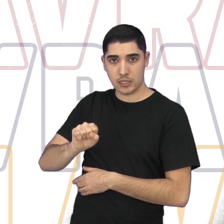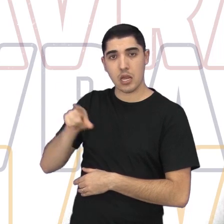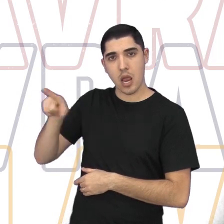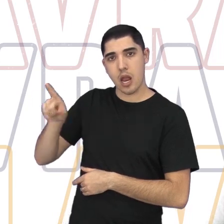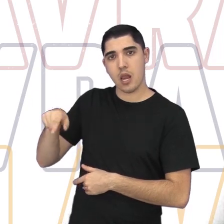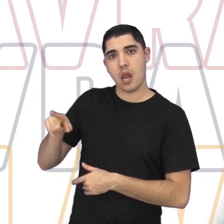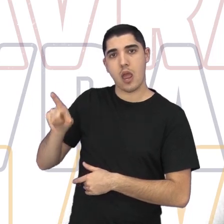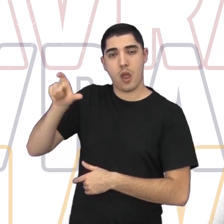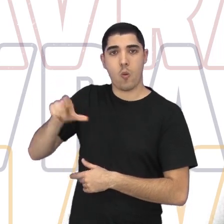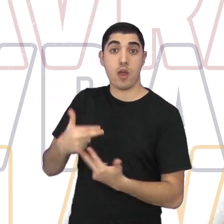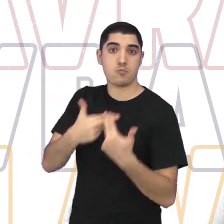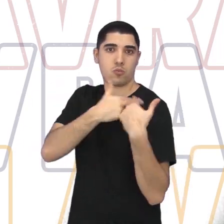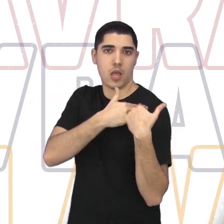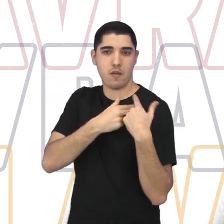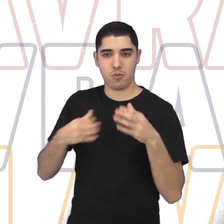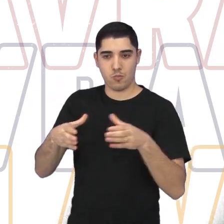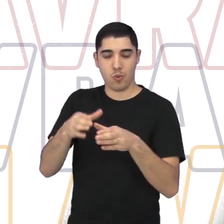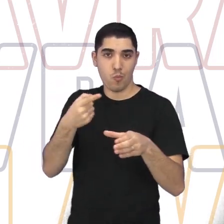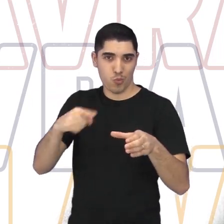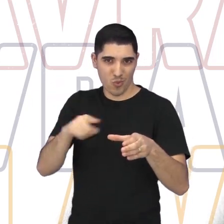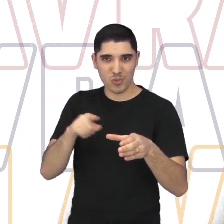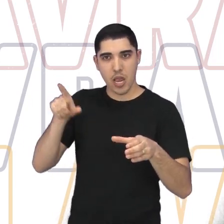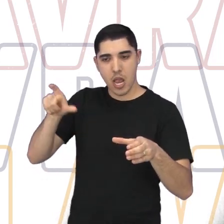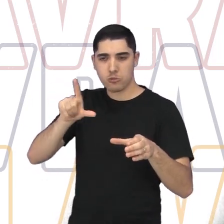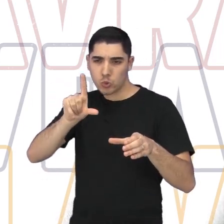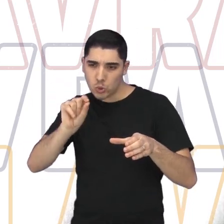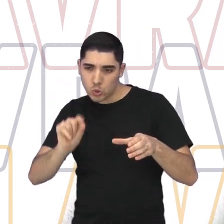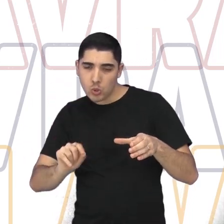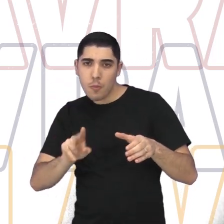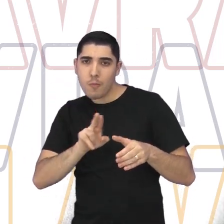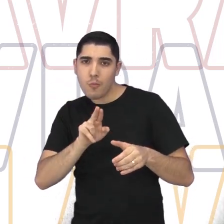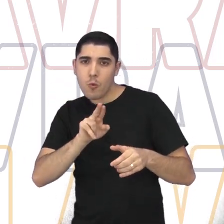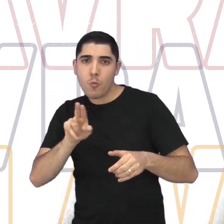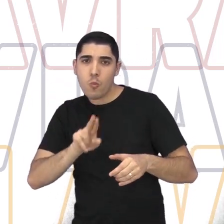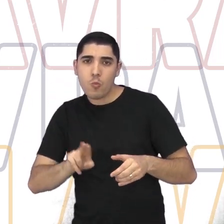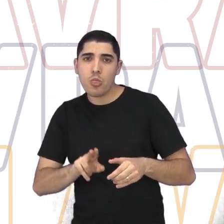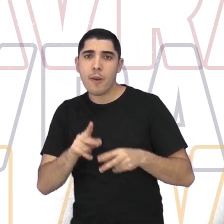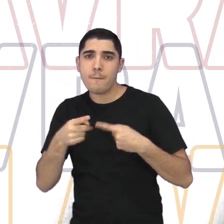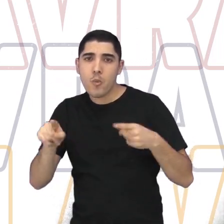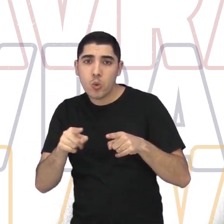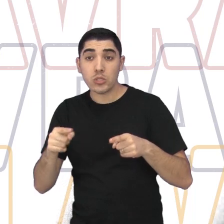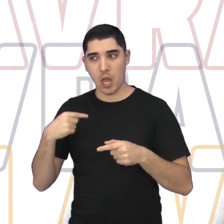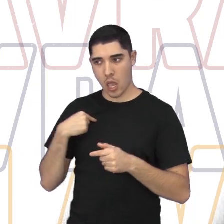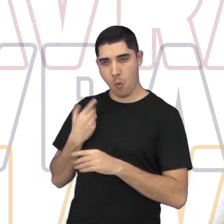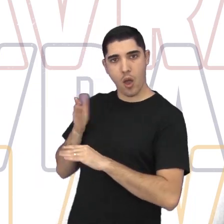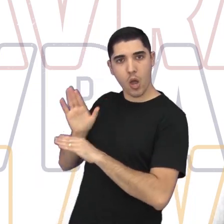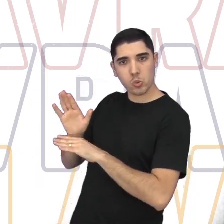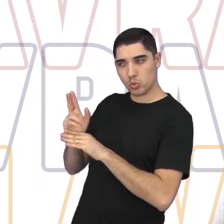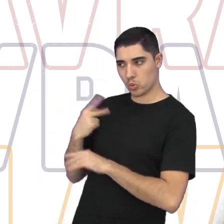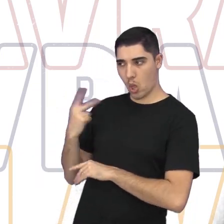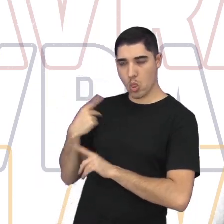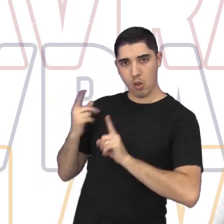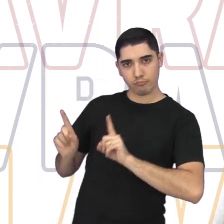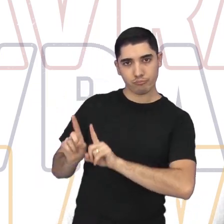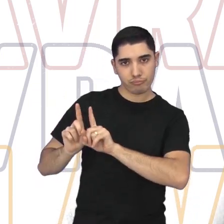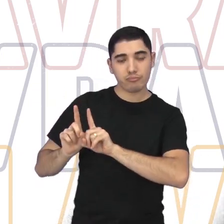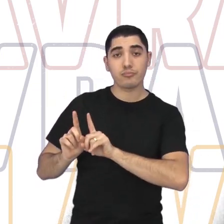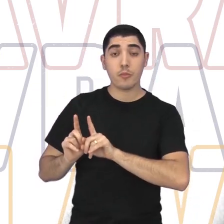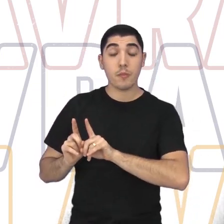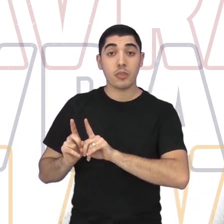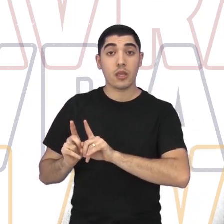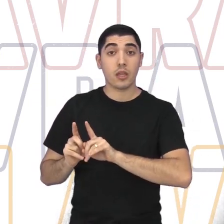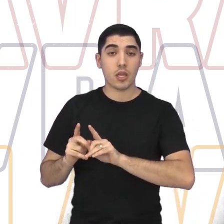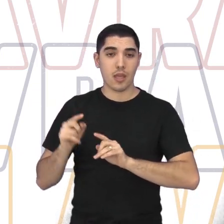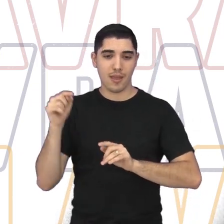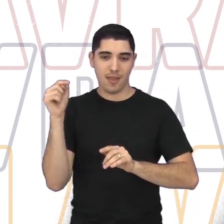E eu ajudo, eu auxilio nisso, nas escolhas das músicas e os